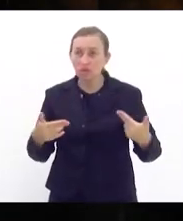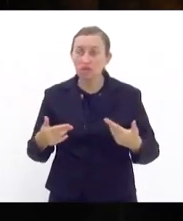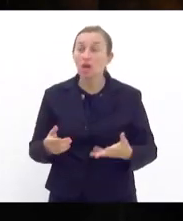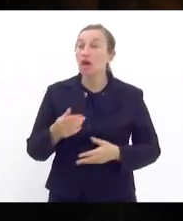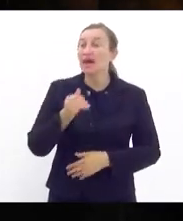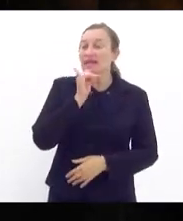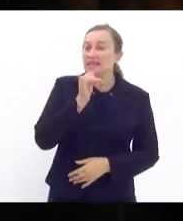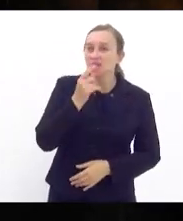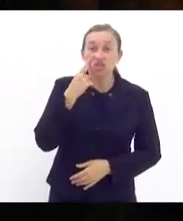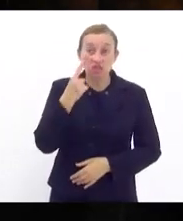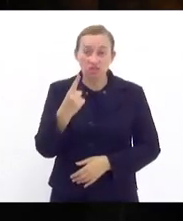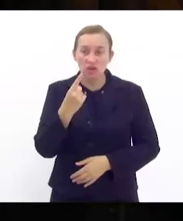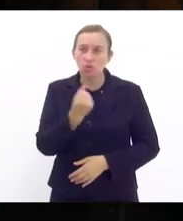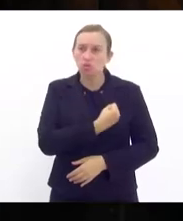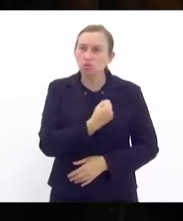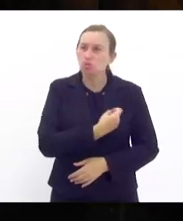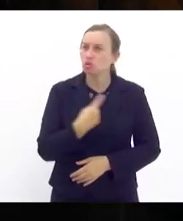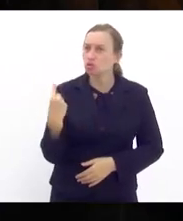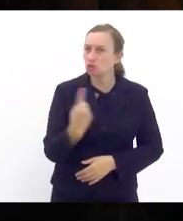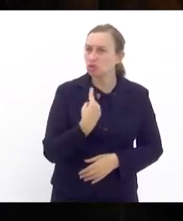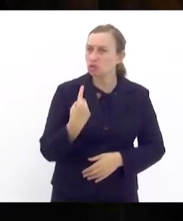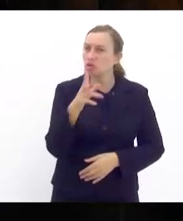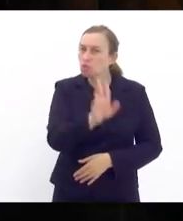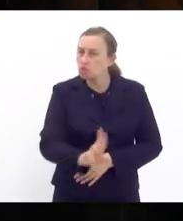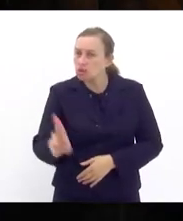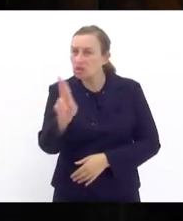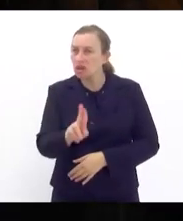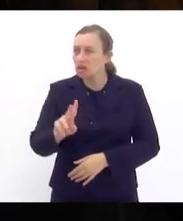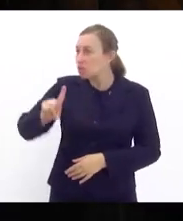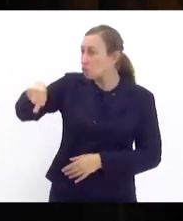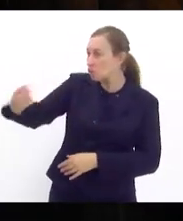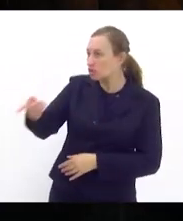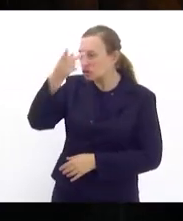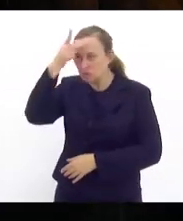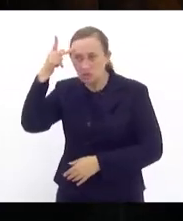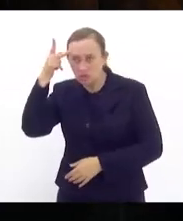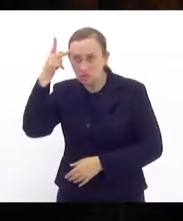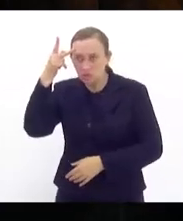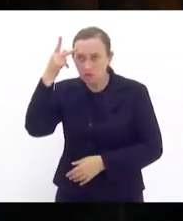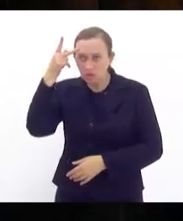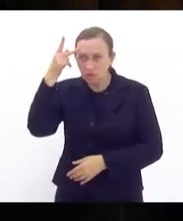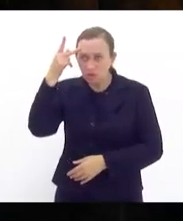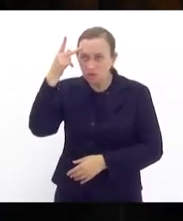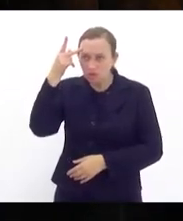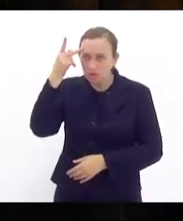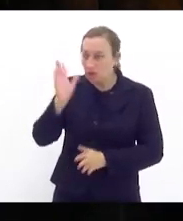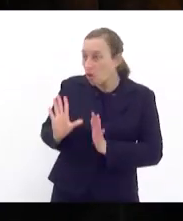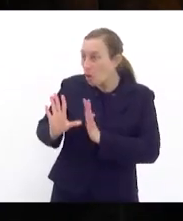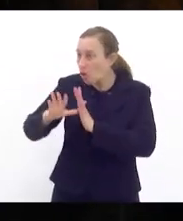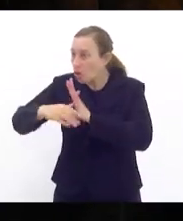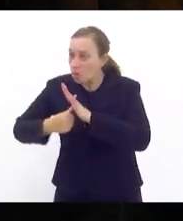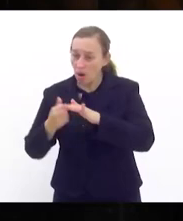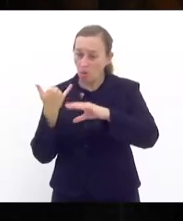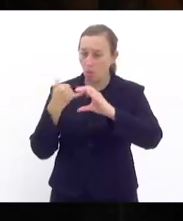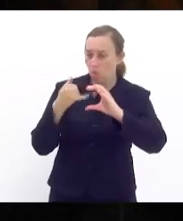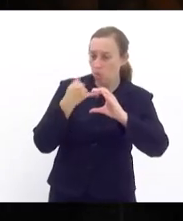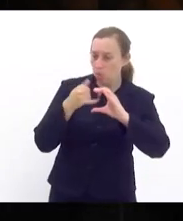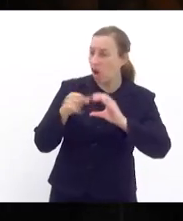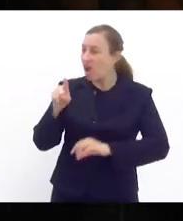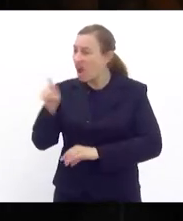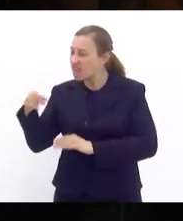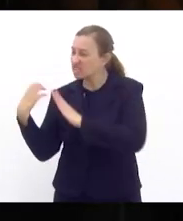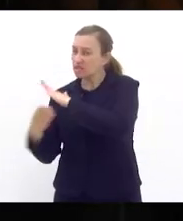quando a gente vê o nosso número sendo utilizado por outras pessoas para fazerem golpes no WhatsApp essas